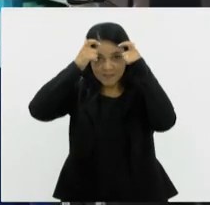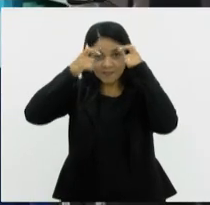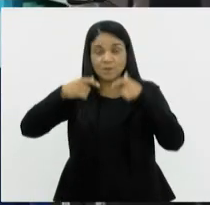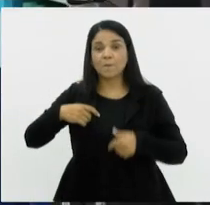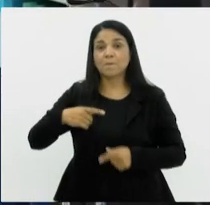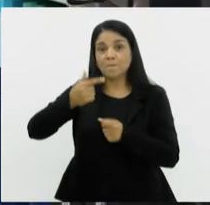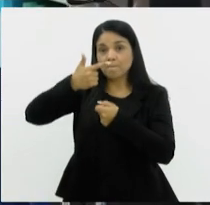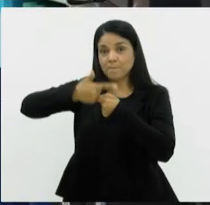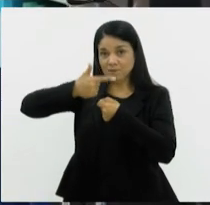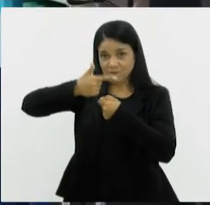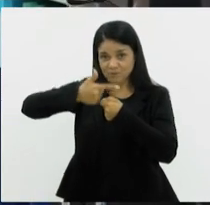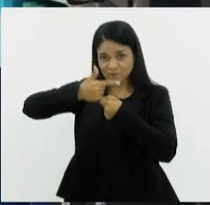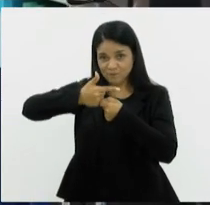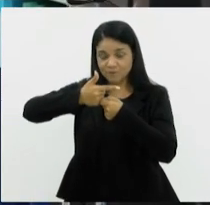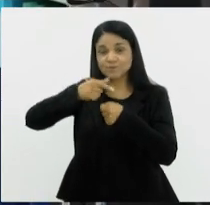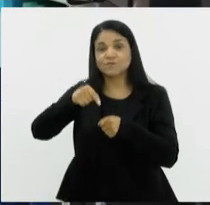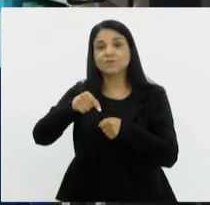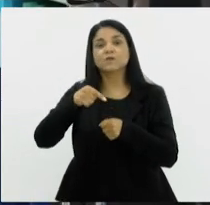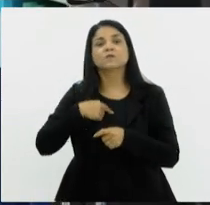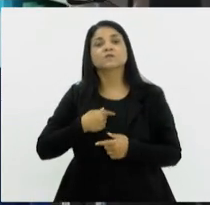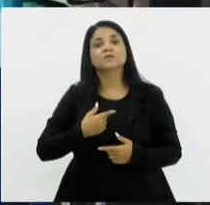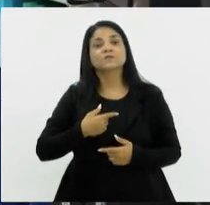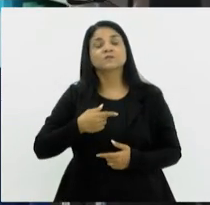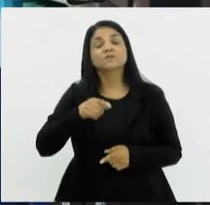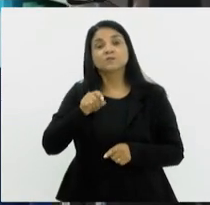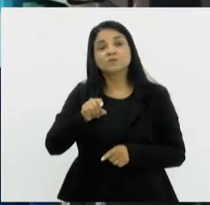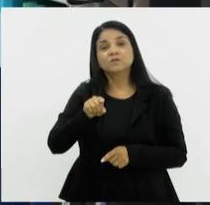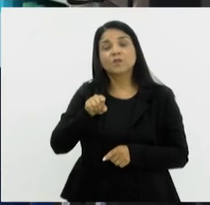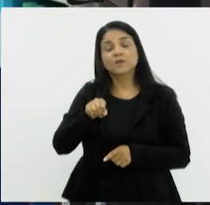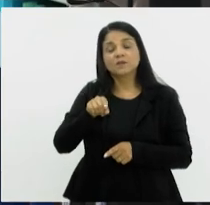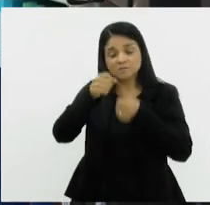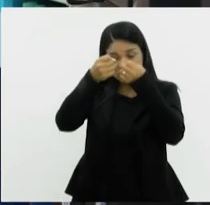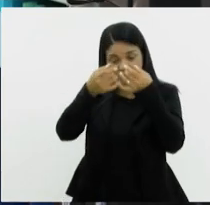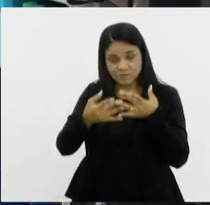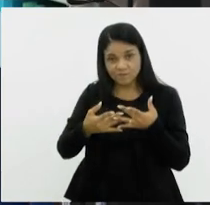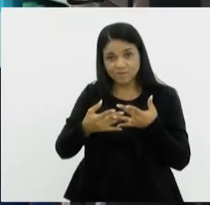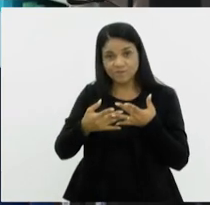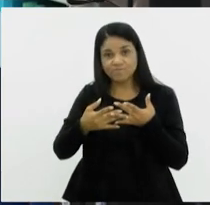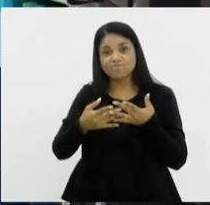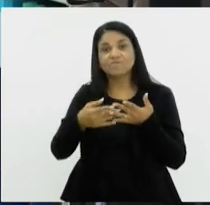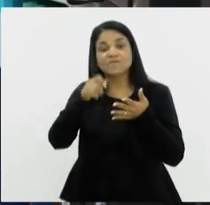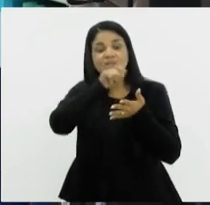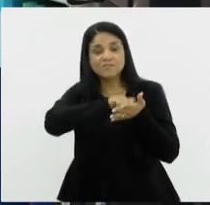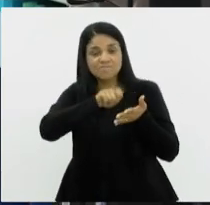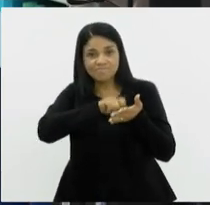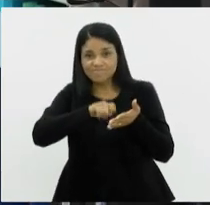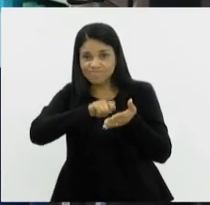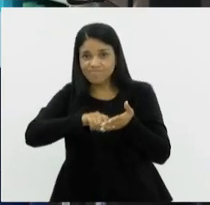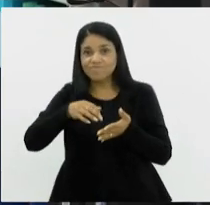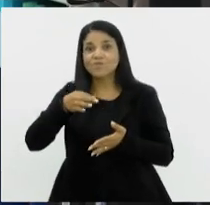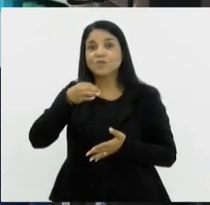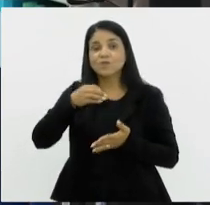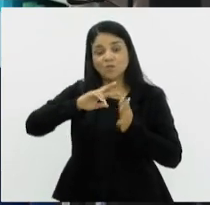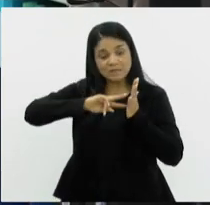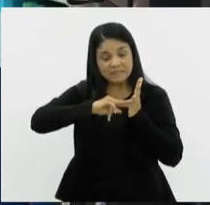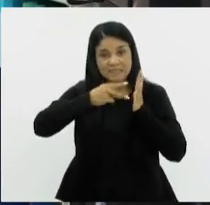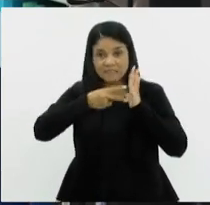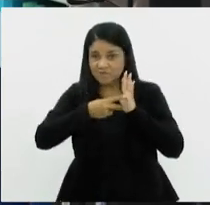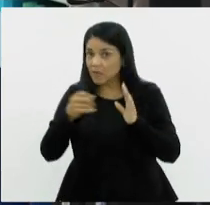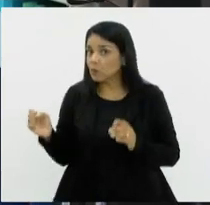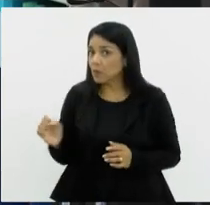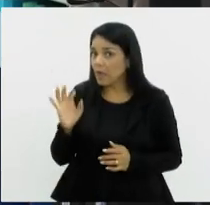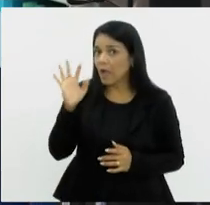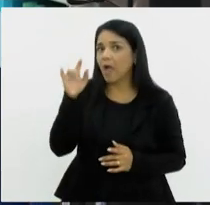escreveu o projeto de restauro, que é um restauro muito caro, pelo significado dela,